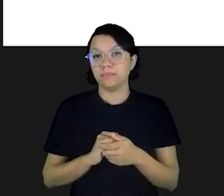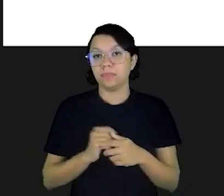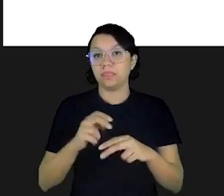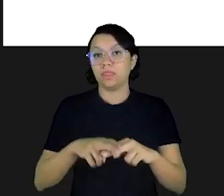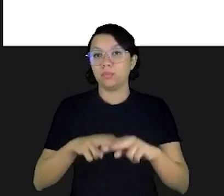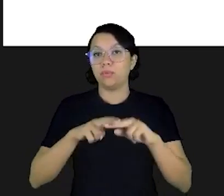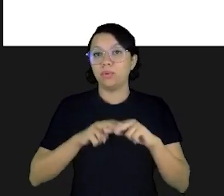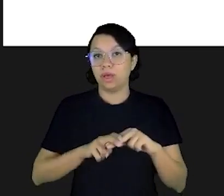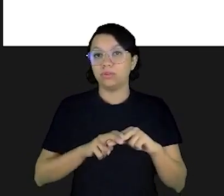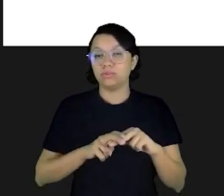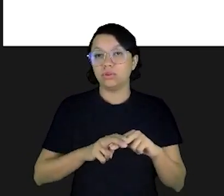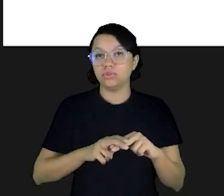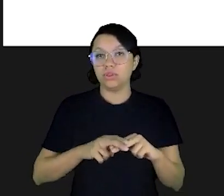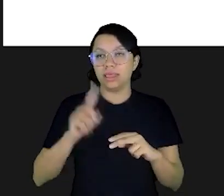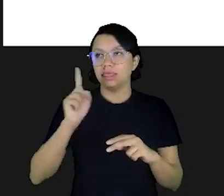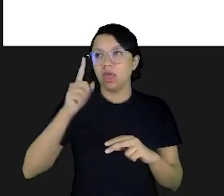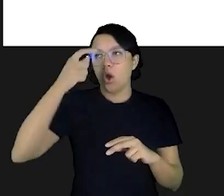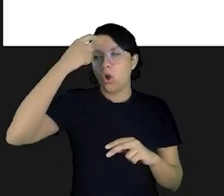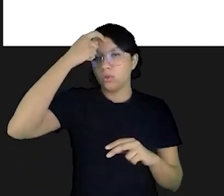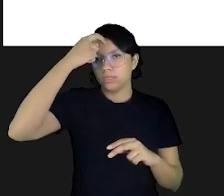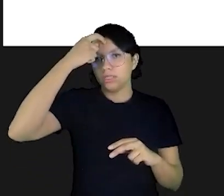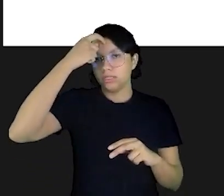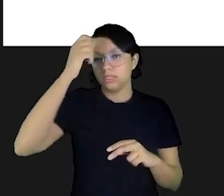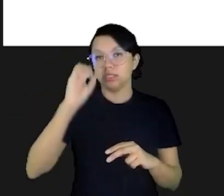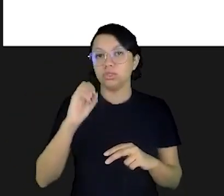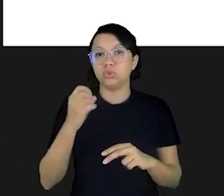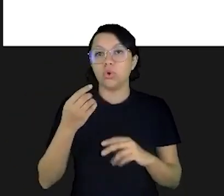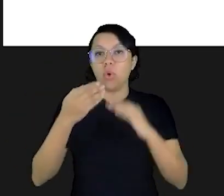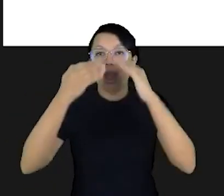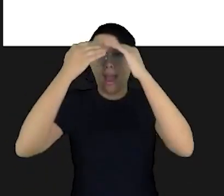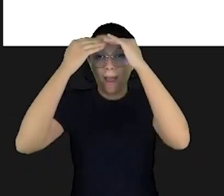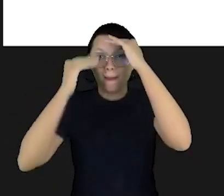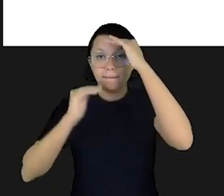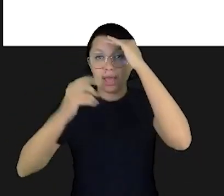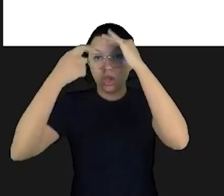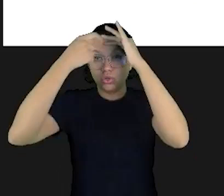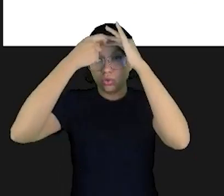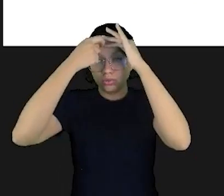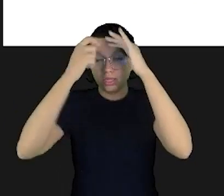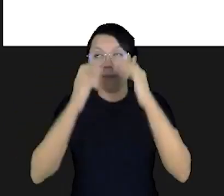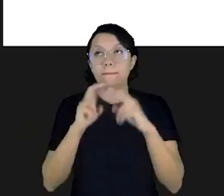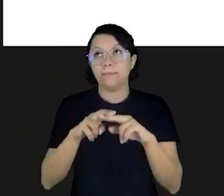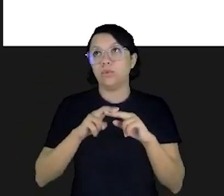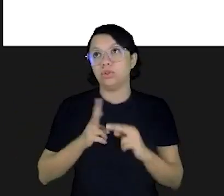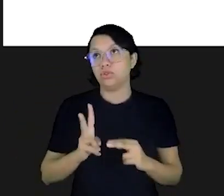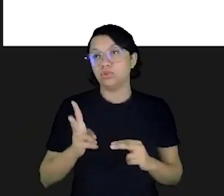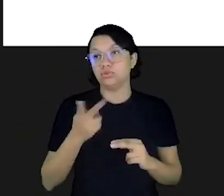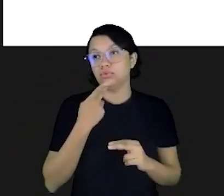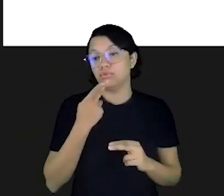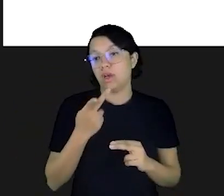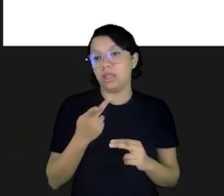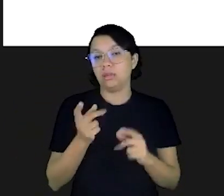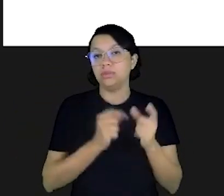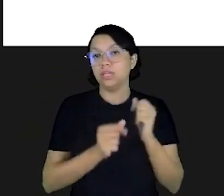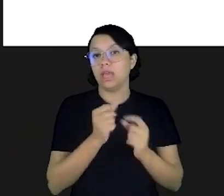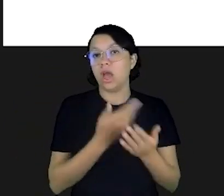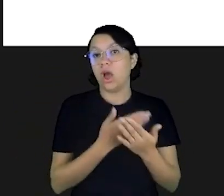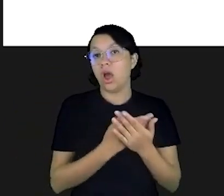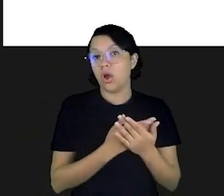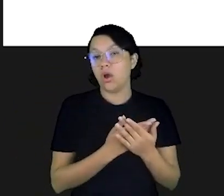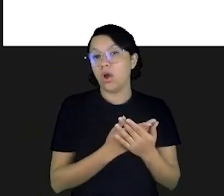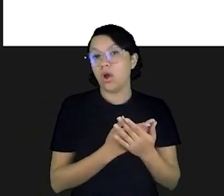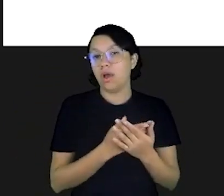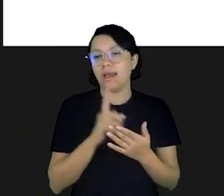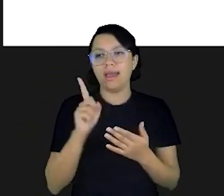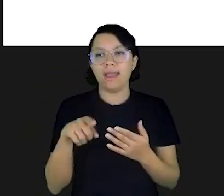nosso inconsciente, quando muito do nosso subconsciente. Então, por isso, nós costumamos dizer que a educação financeira nada mais